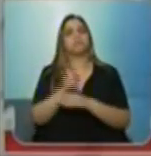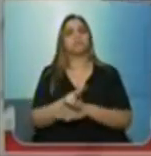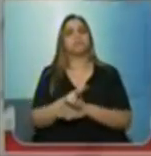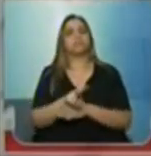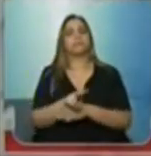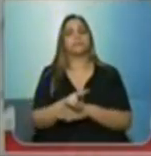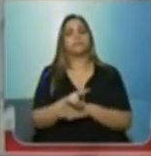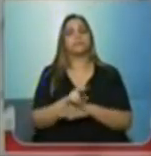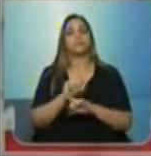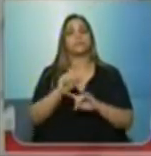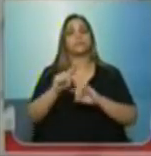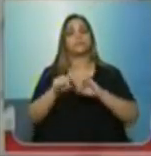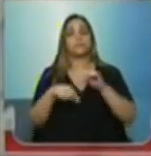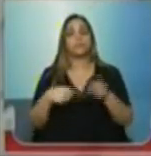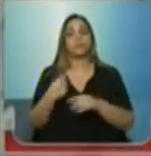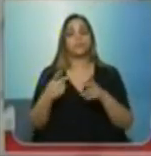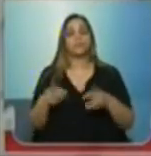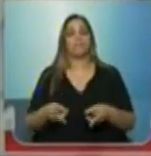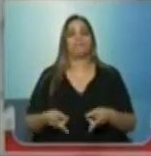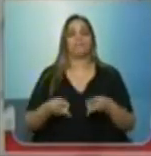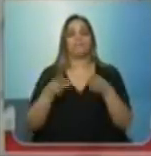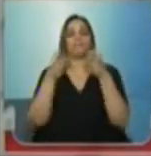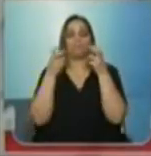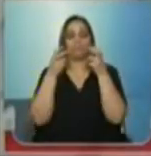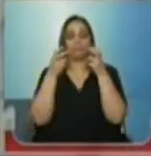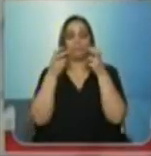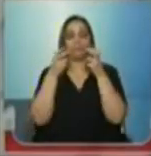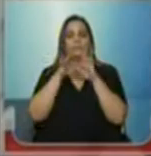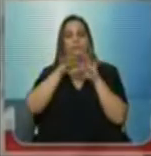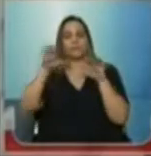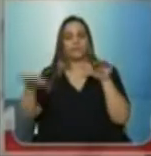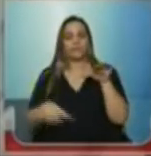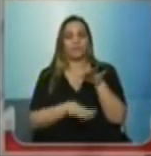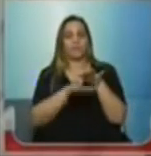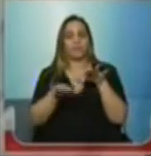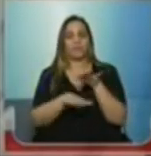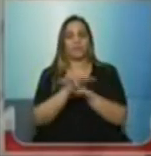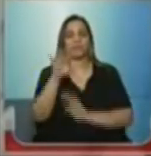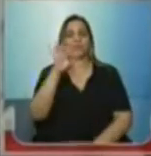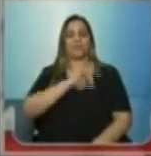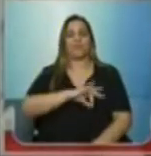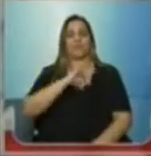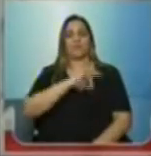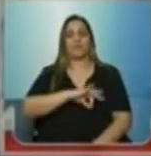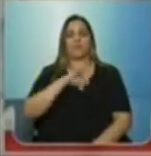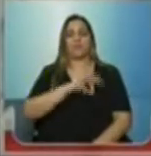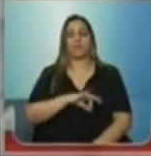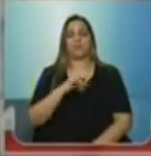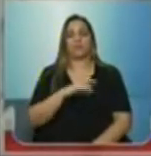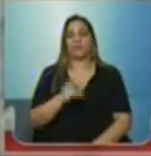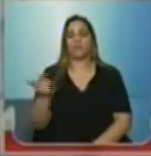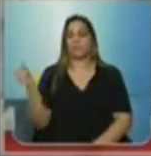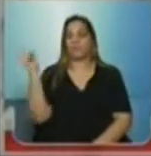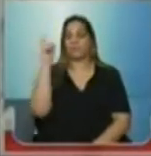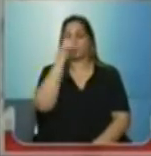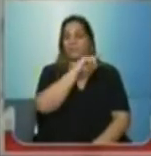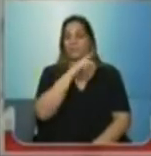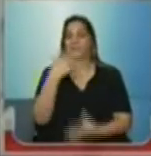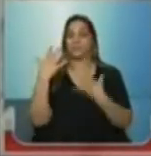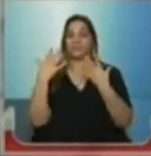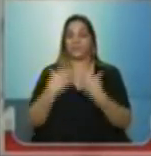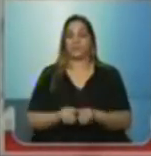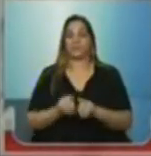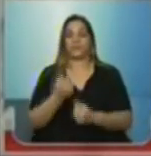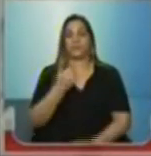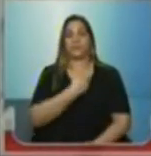e, após perceberem os baixíssimos salários, os salários aviltantes que o